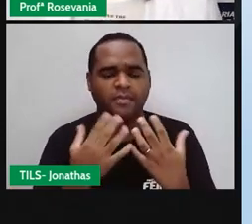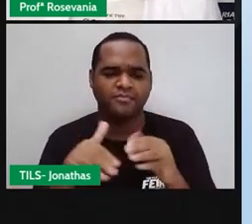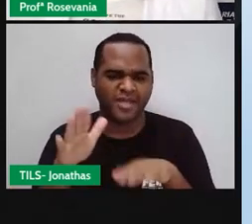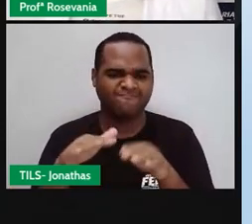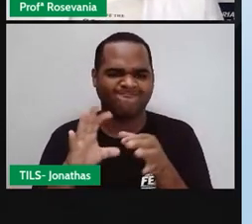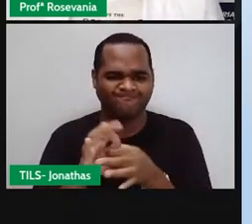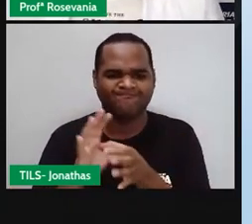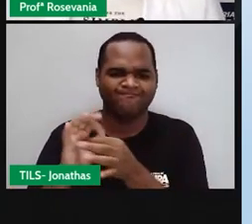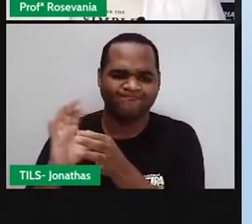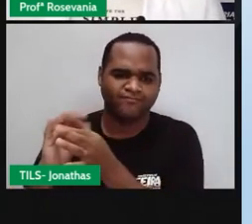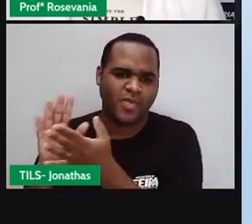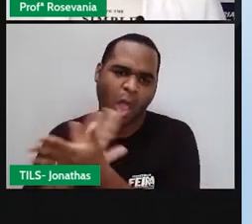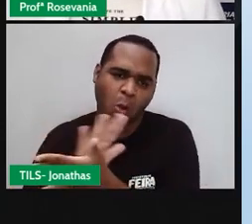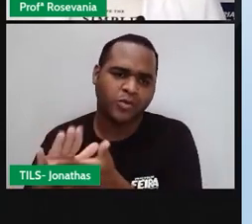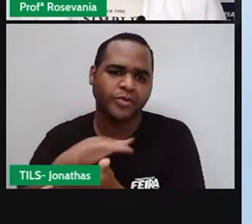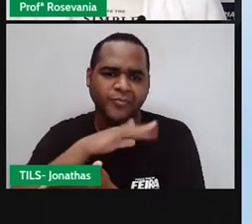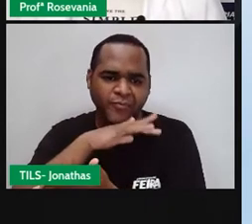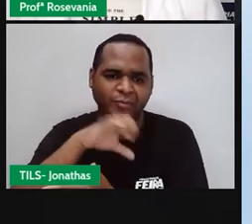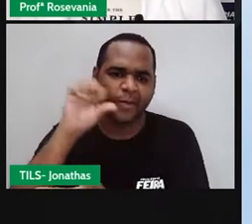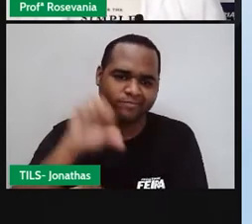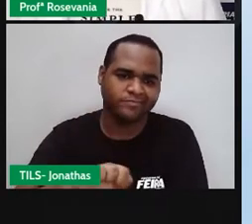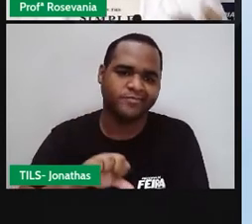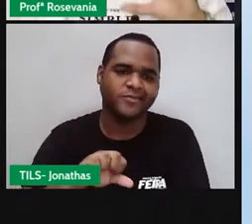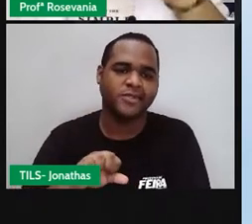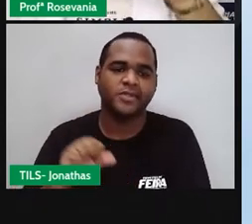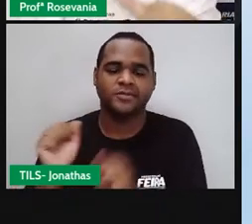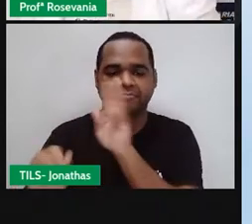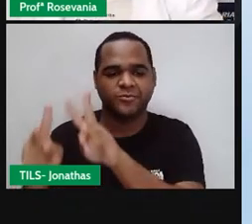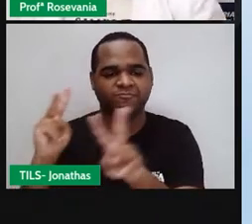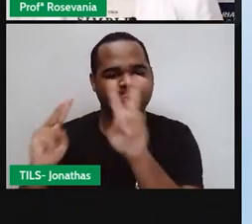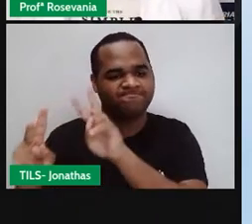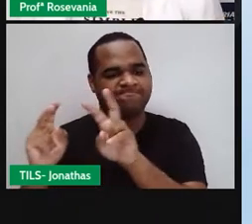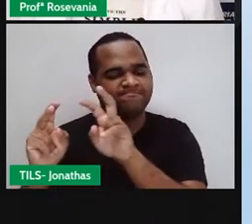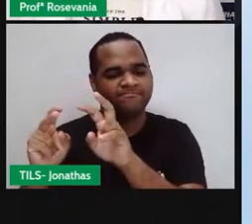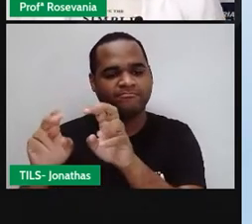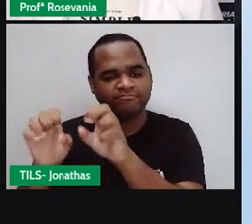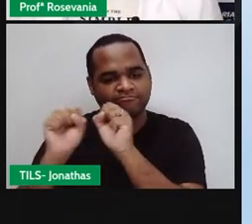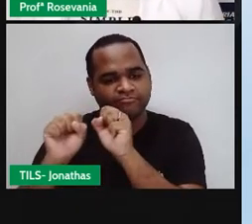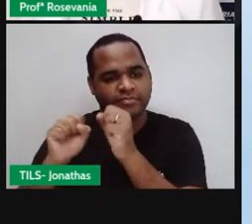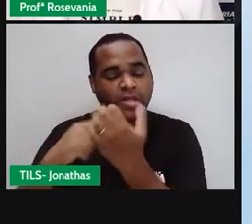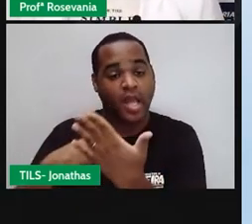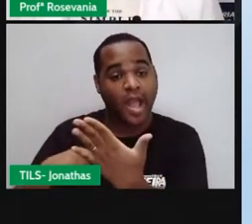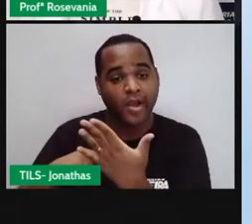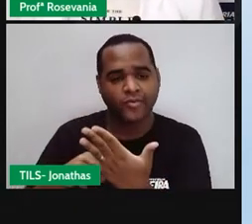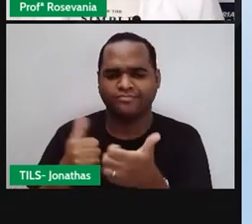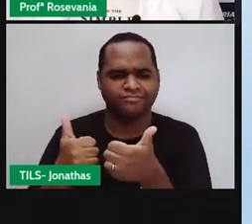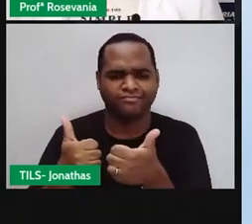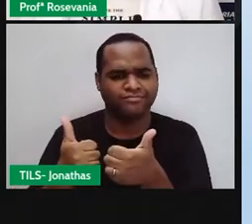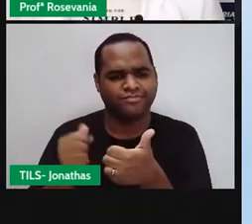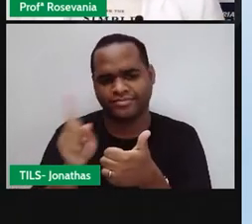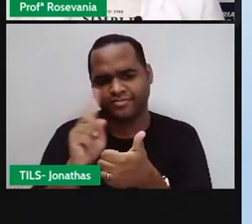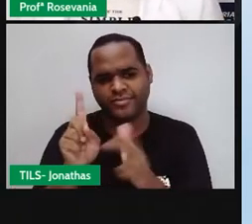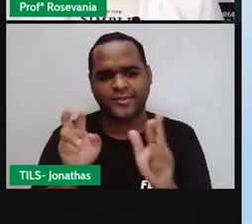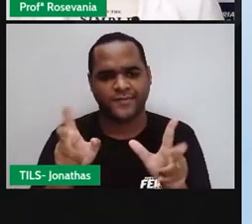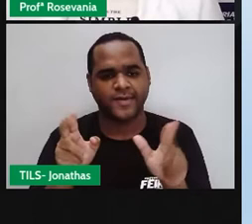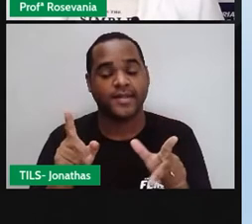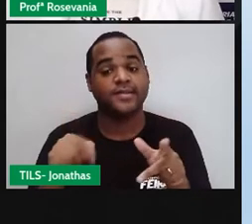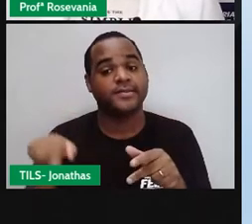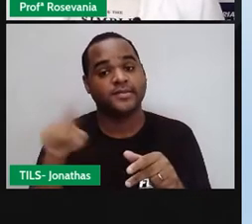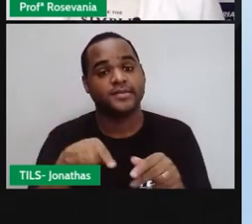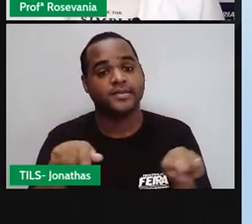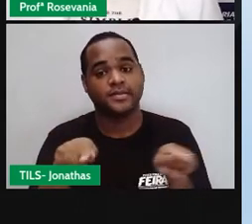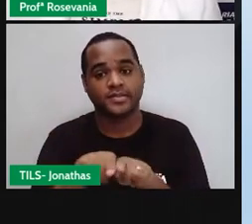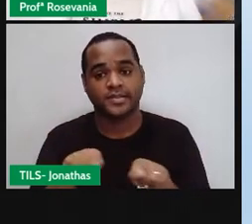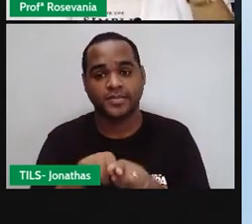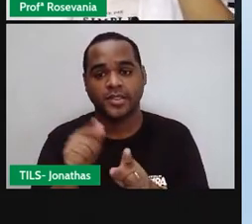libera esse, esses gases. Aí, mais uma vez, lançado na atmosfera. Aí tem os aerosóis, né, que, no caso